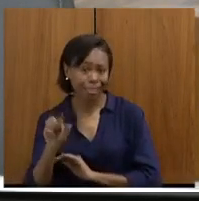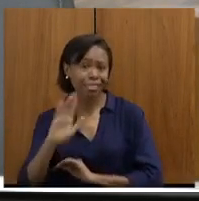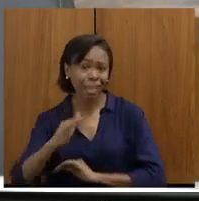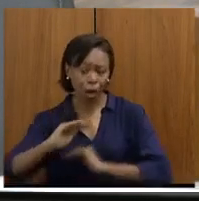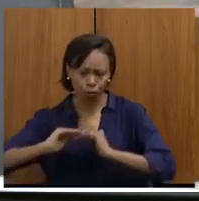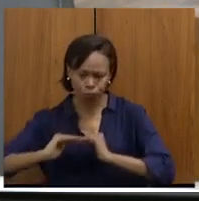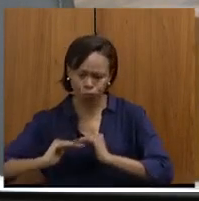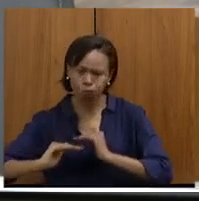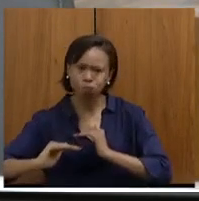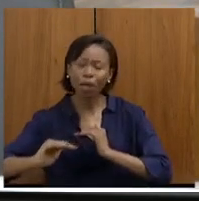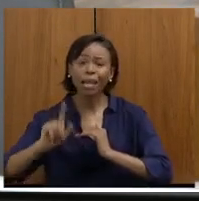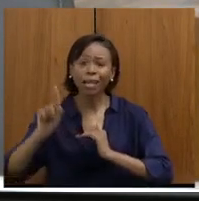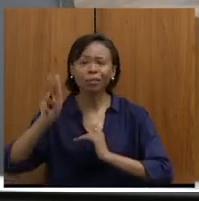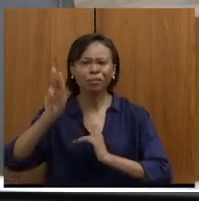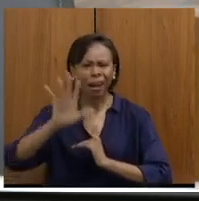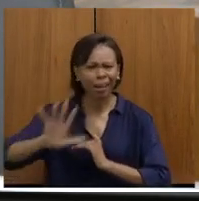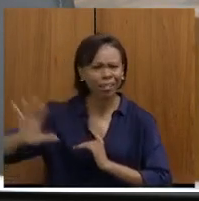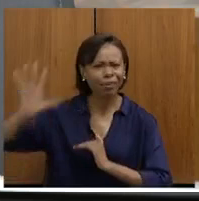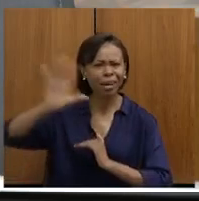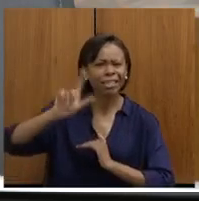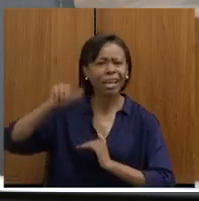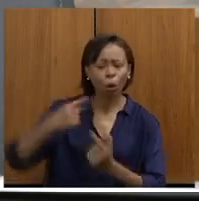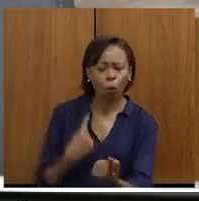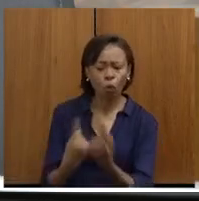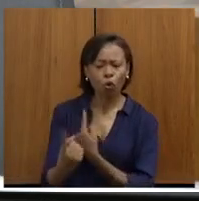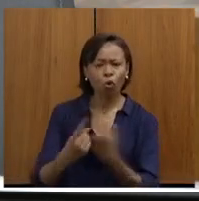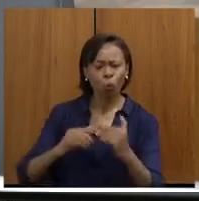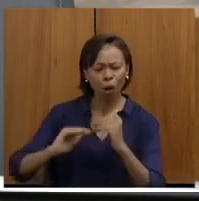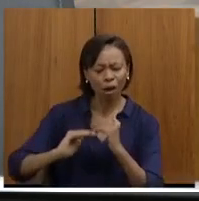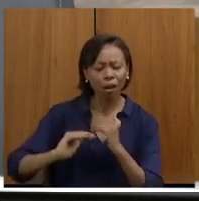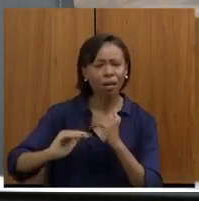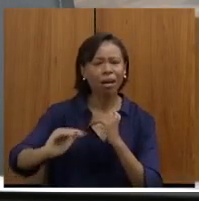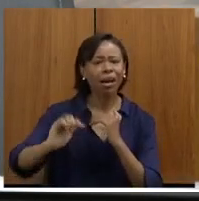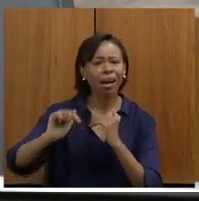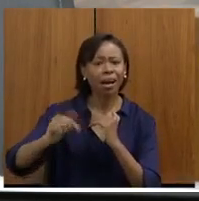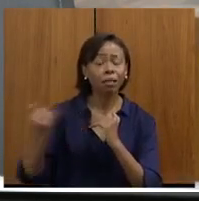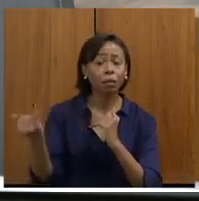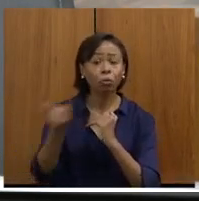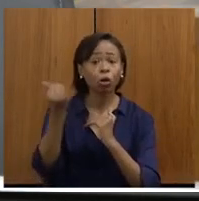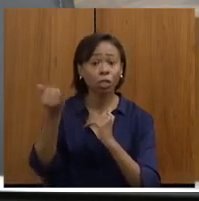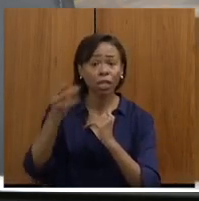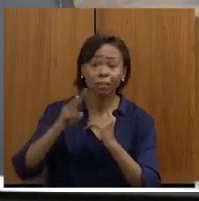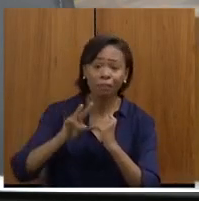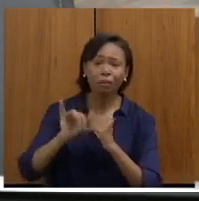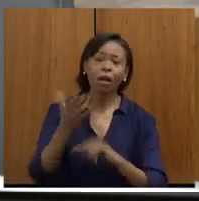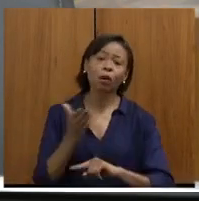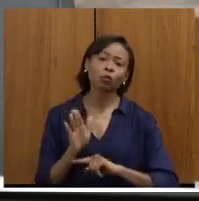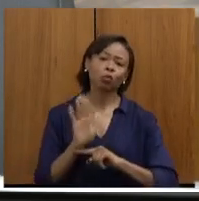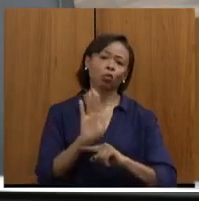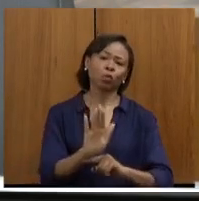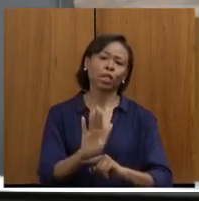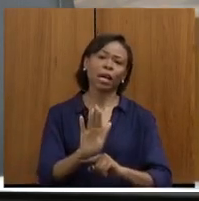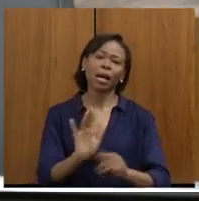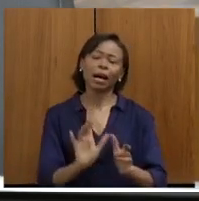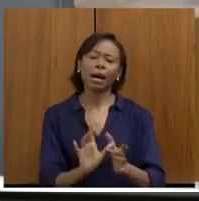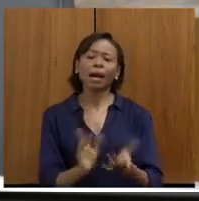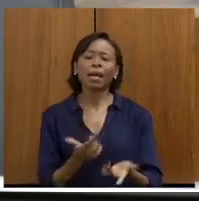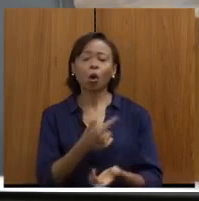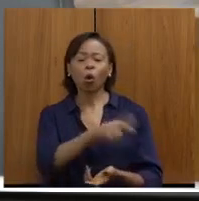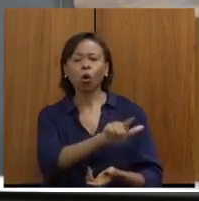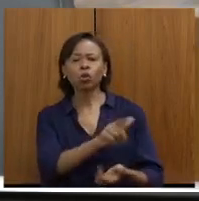Vale do Aço, que é uma estrada superimportante que vai desafogar a nossa BR